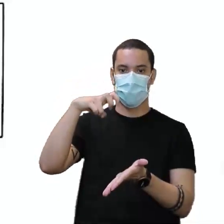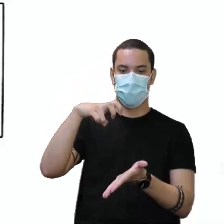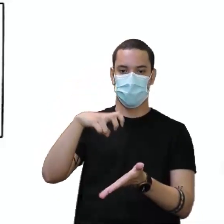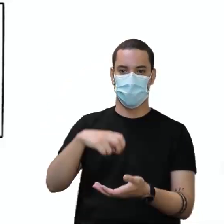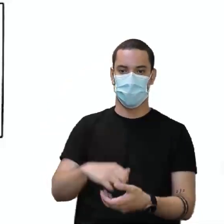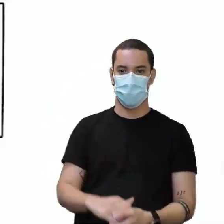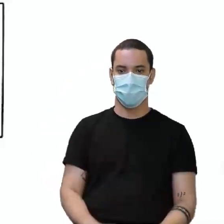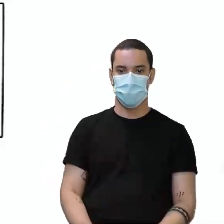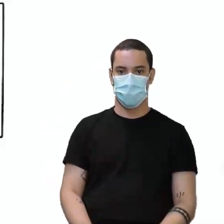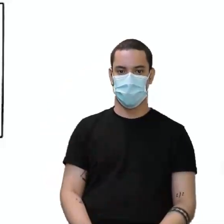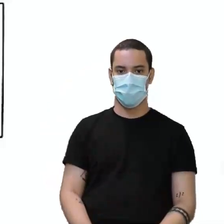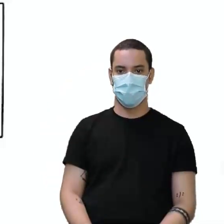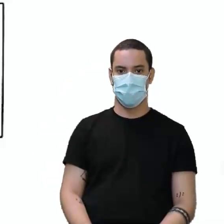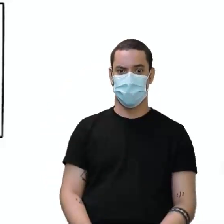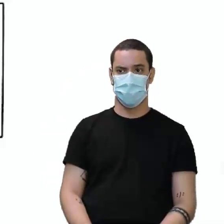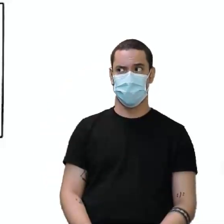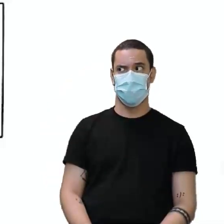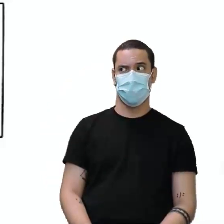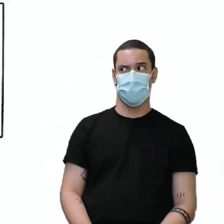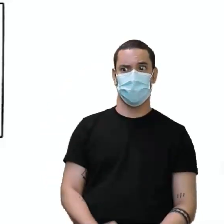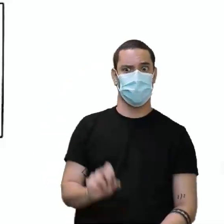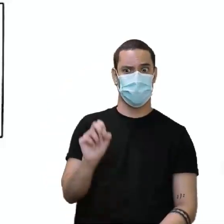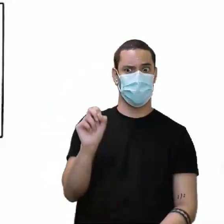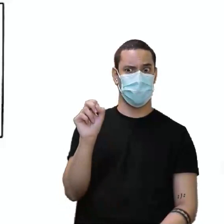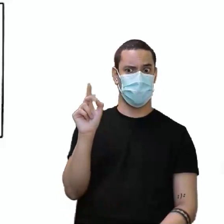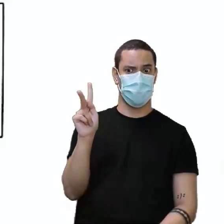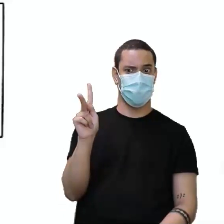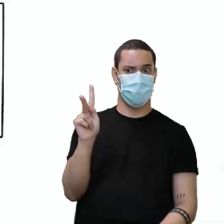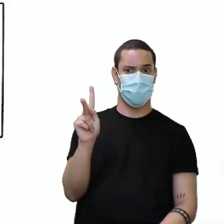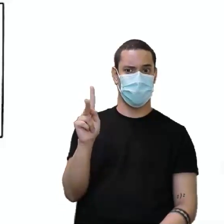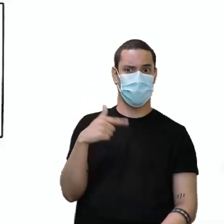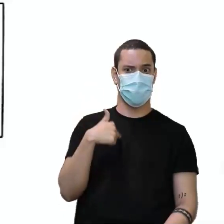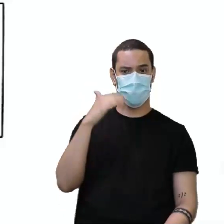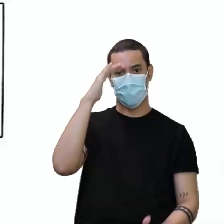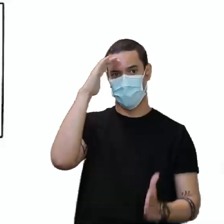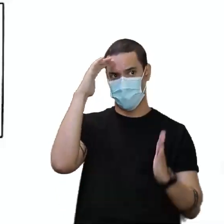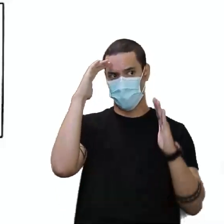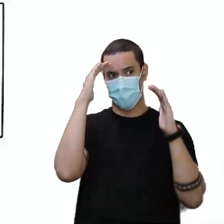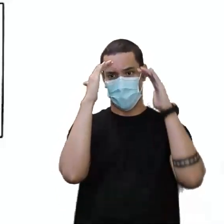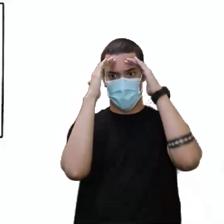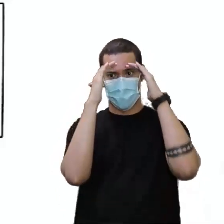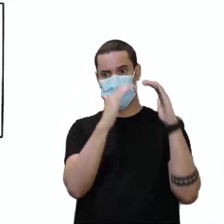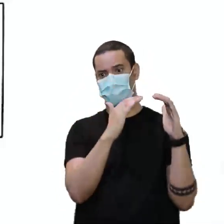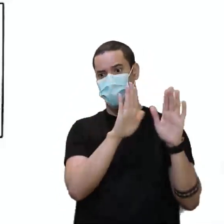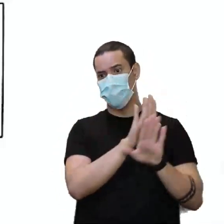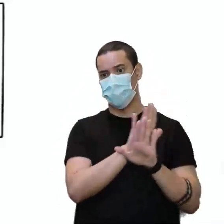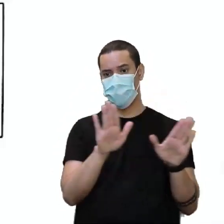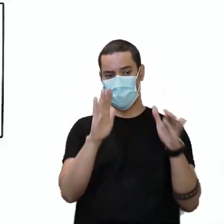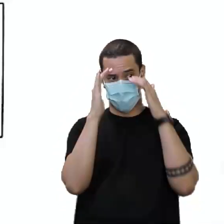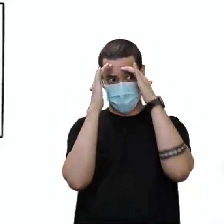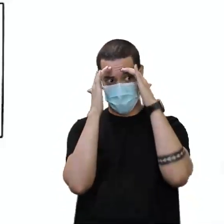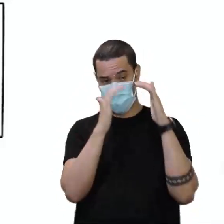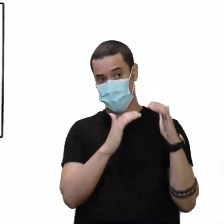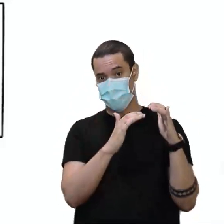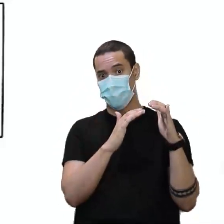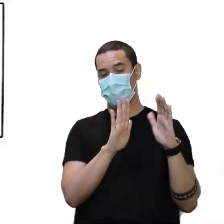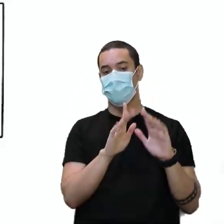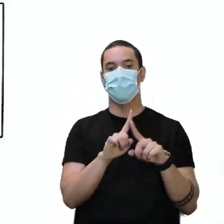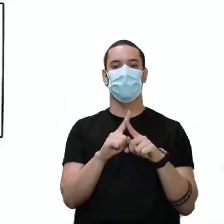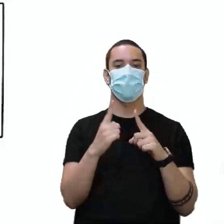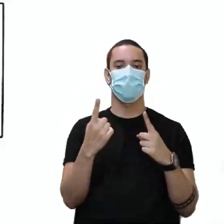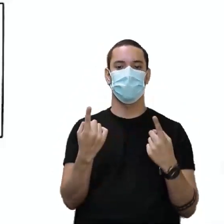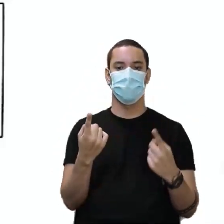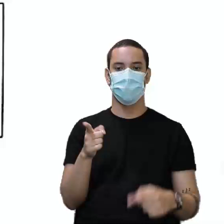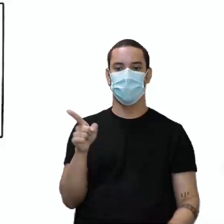Beagle, o Snoob está assim, está ok, né? Tudo bem, né? Eu vou estar seguindo ela, tenho mais o que fazer, vou obedecer. E aí, olha só,